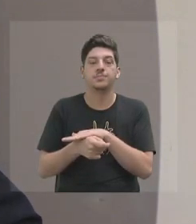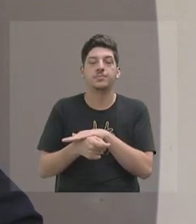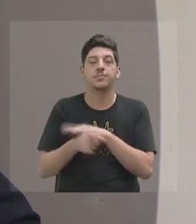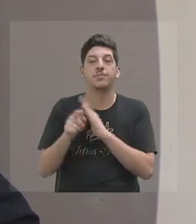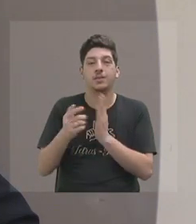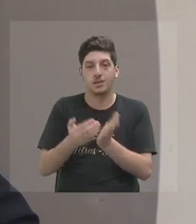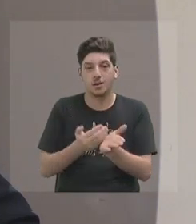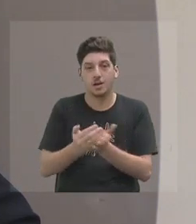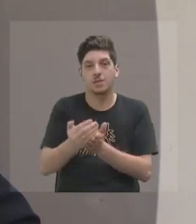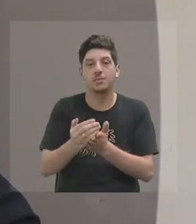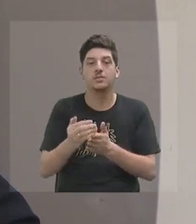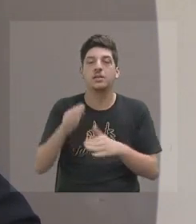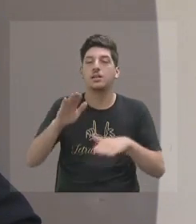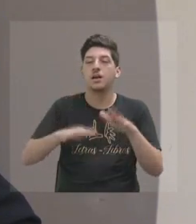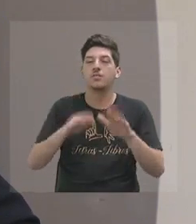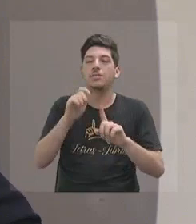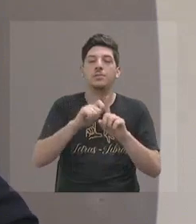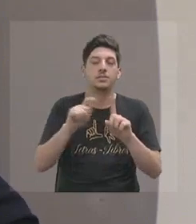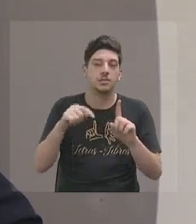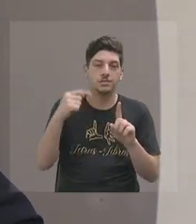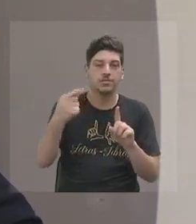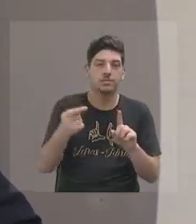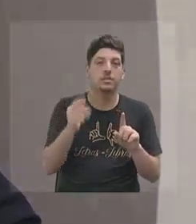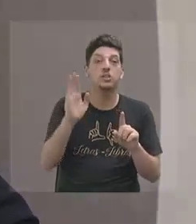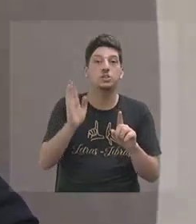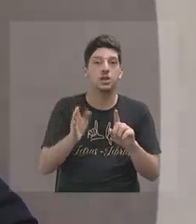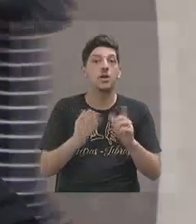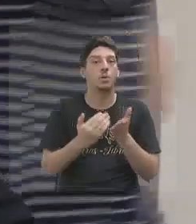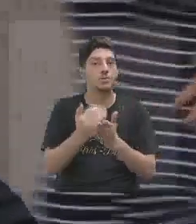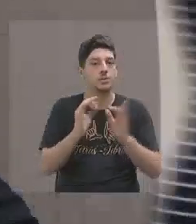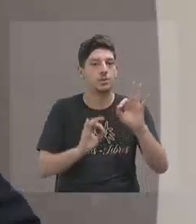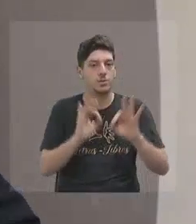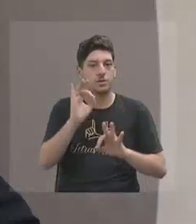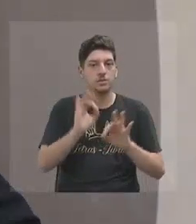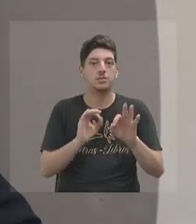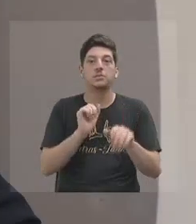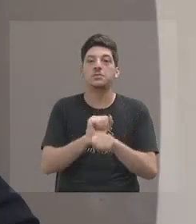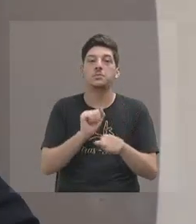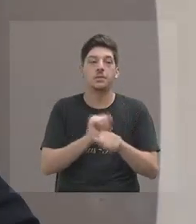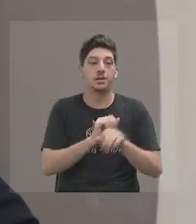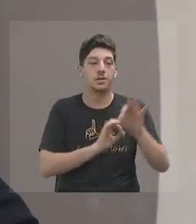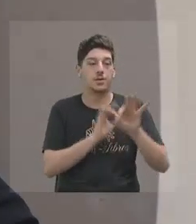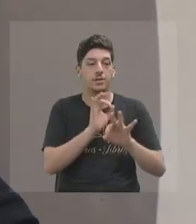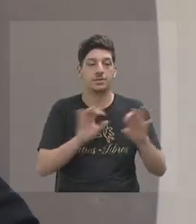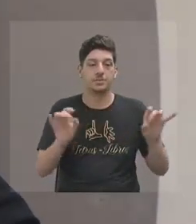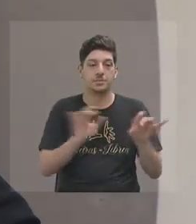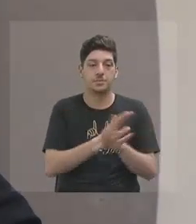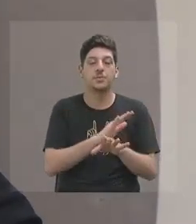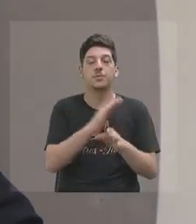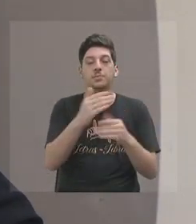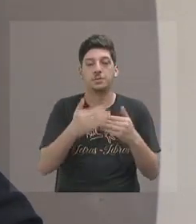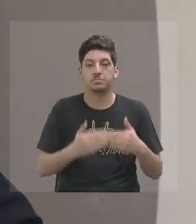Começa, provavelmente, no mês que vem, ela já está em produção, então, gente só está aguardando acabar de produzir para a gente colocar ela